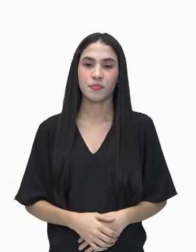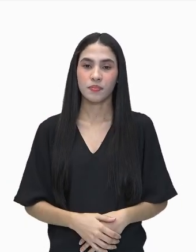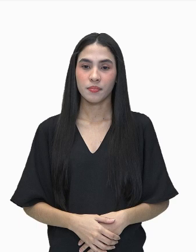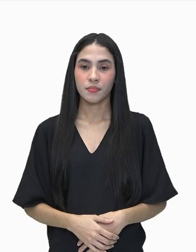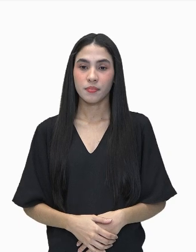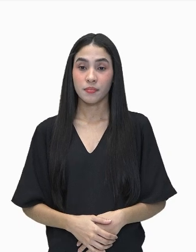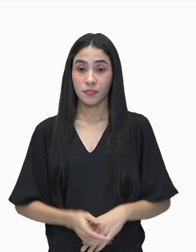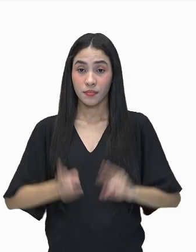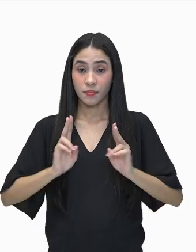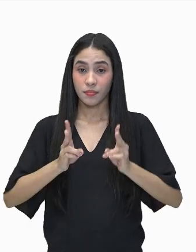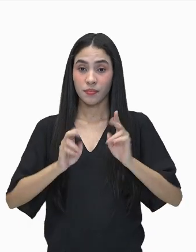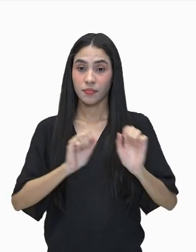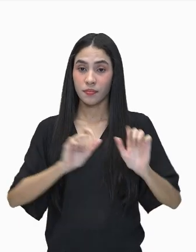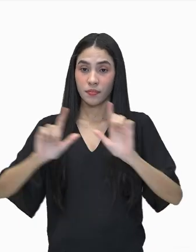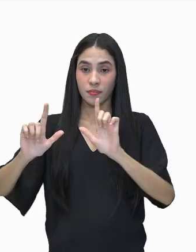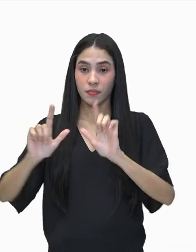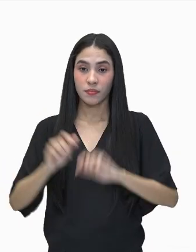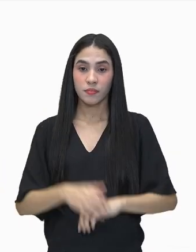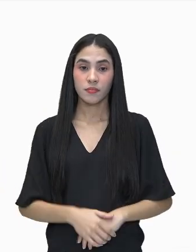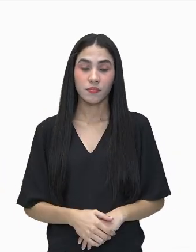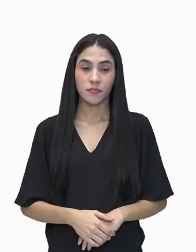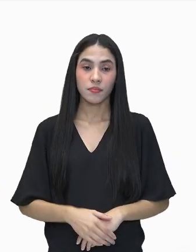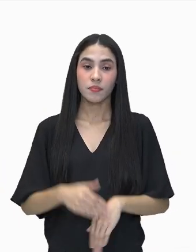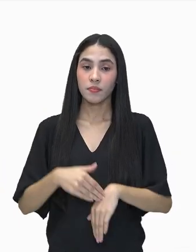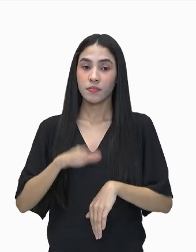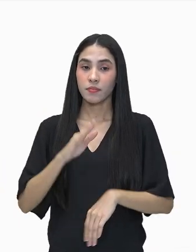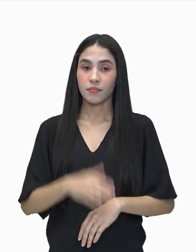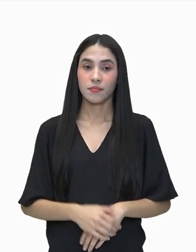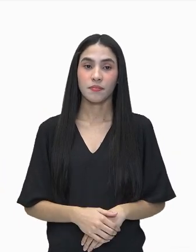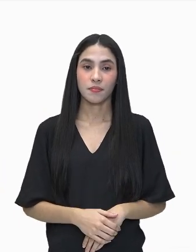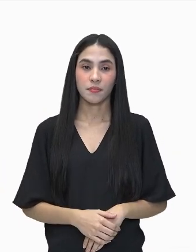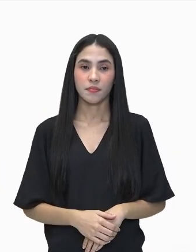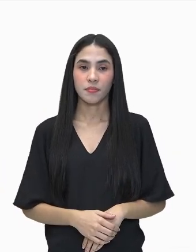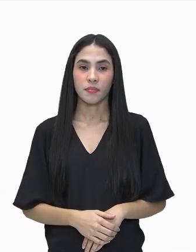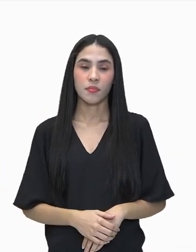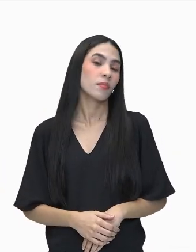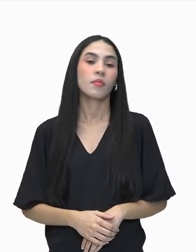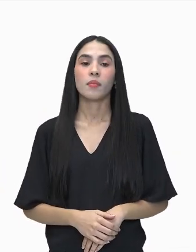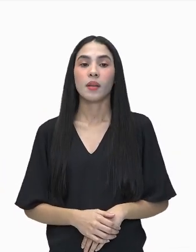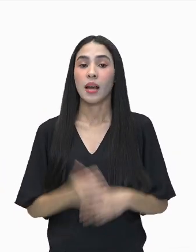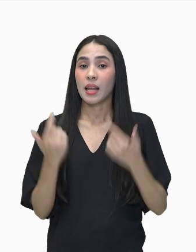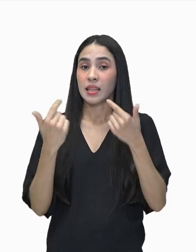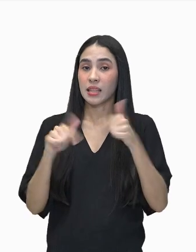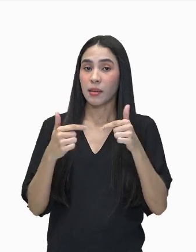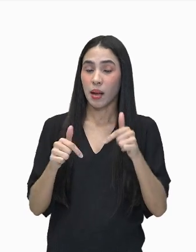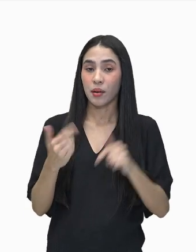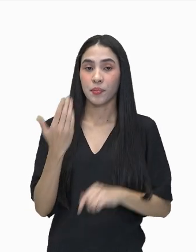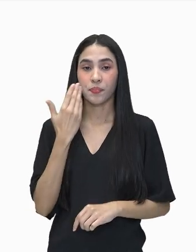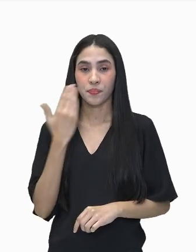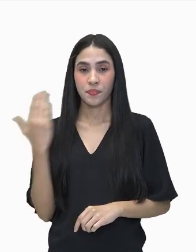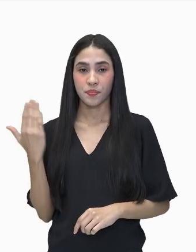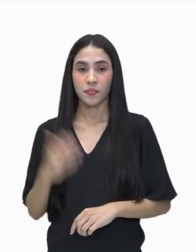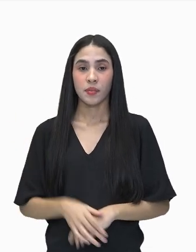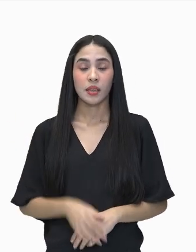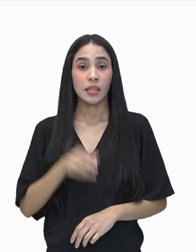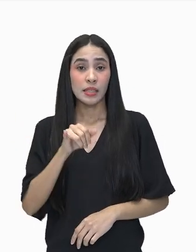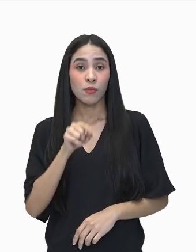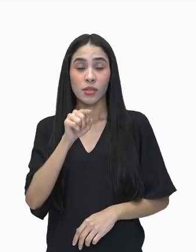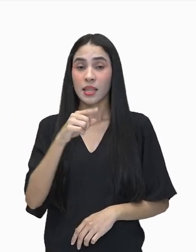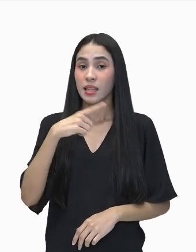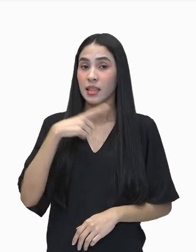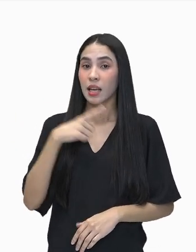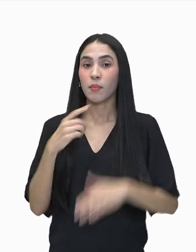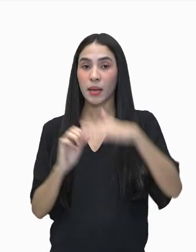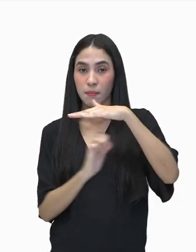Vamos adiante, então, que nós temos mais itens. A mão de obra. Se você tem uma indústria,